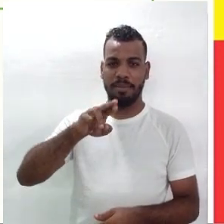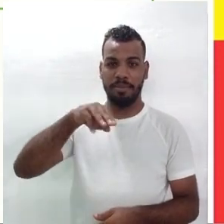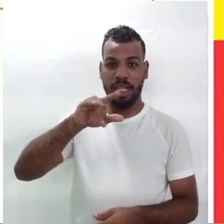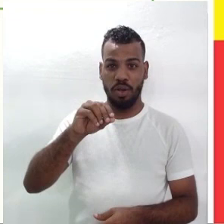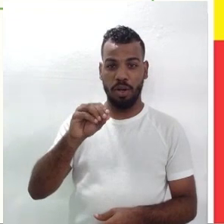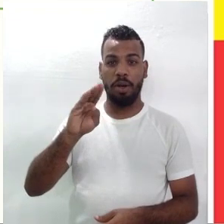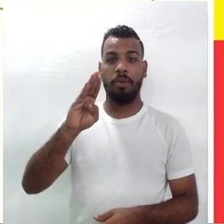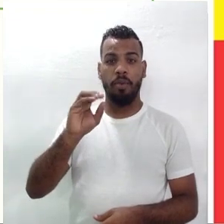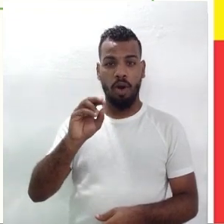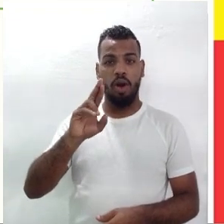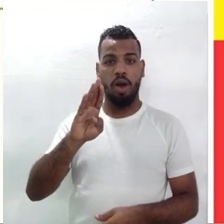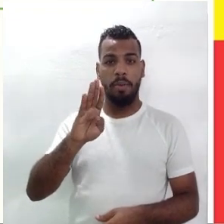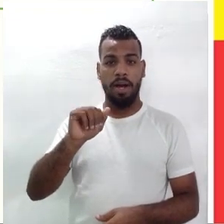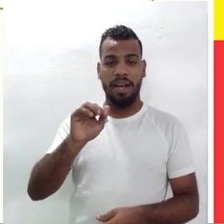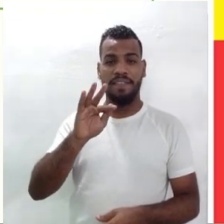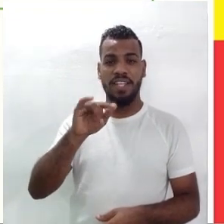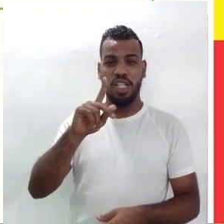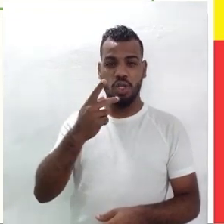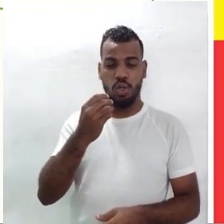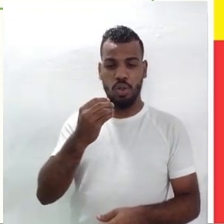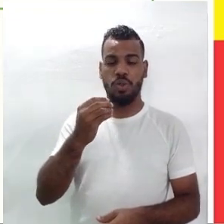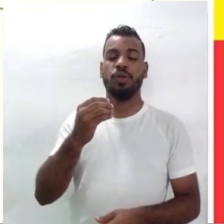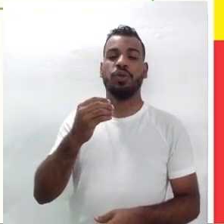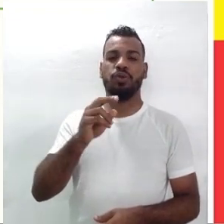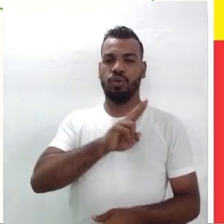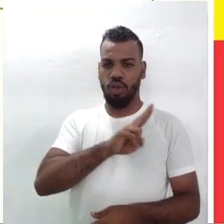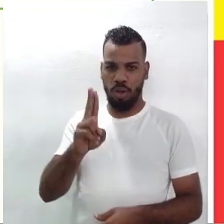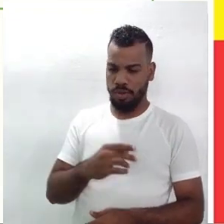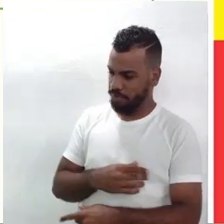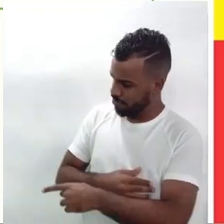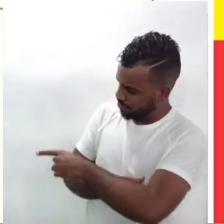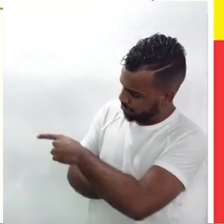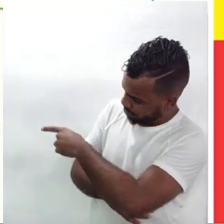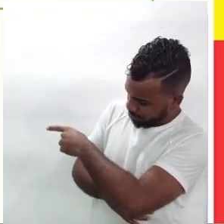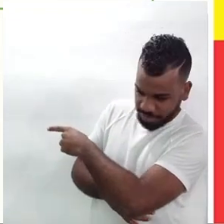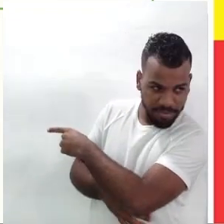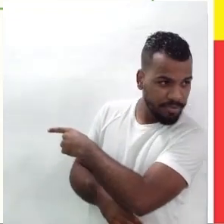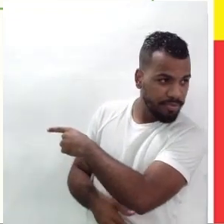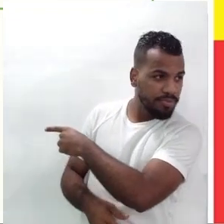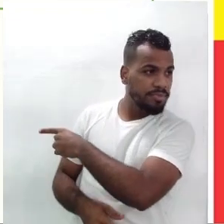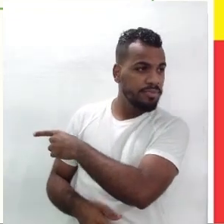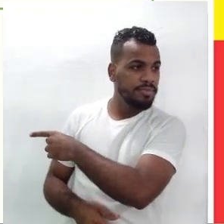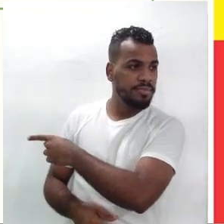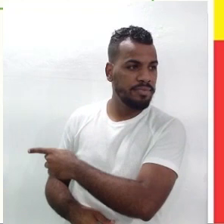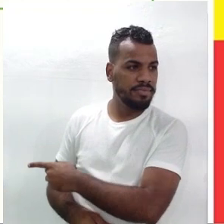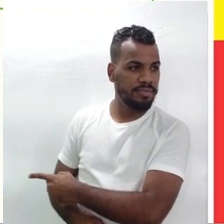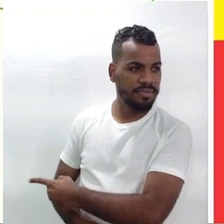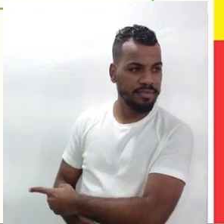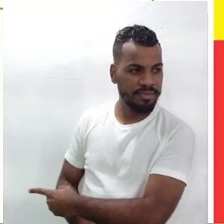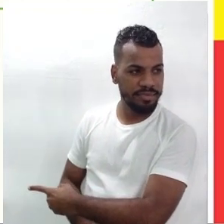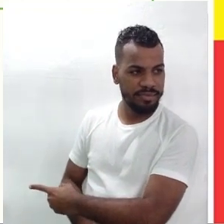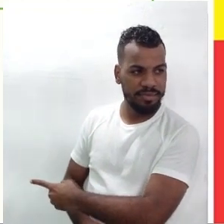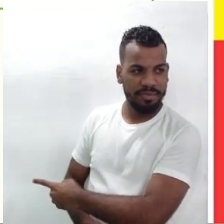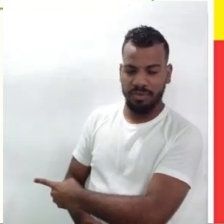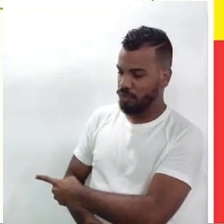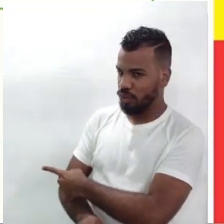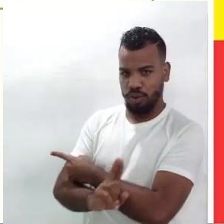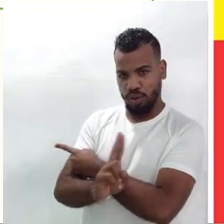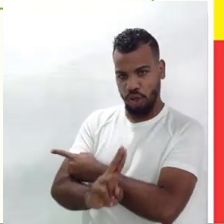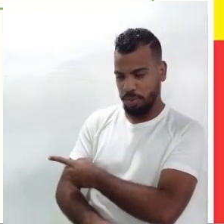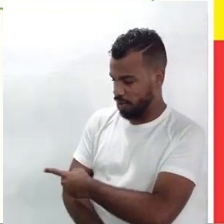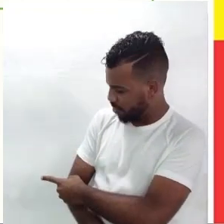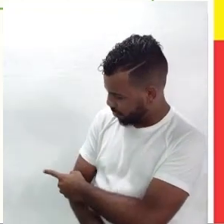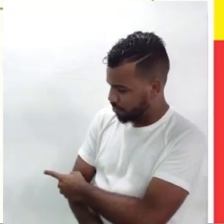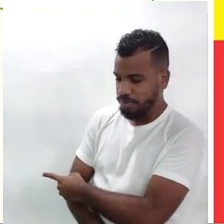Rodrigo, lê, professor. Ele, nesse momento, a partir dessa aproximação que ele tem com Hermílio, ele funda